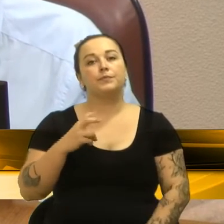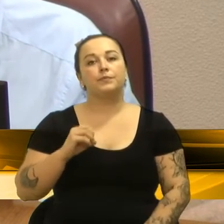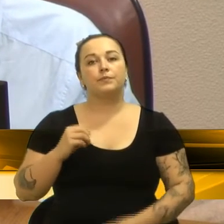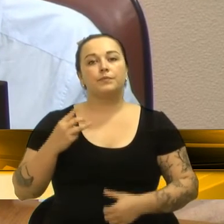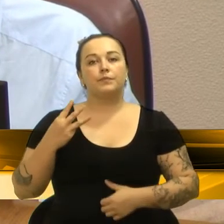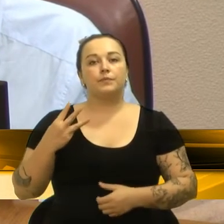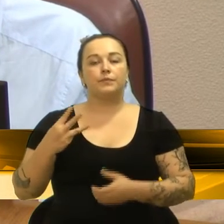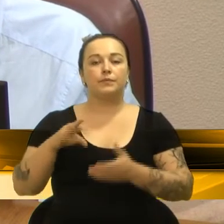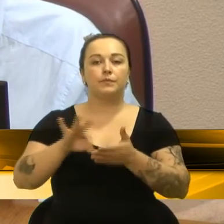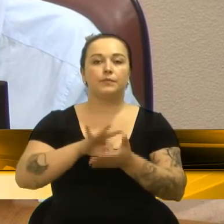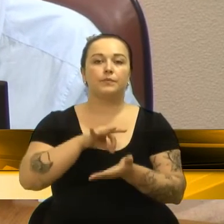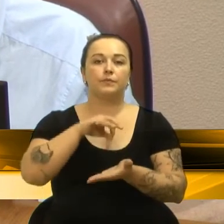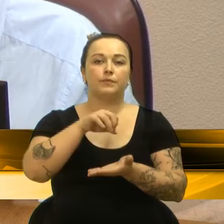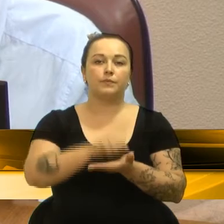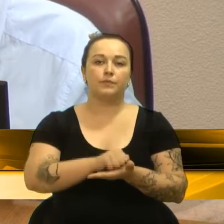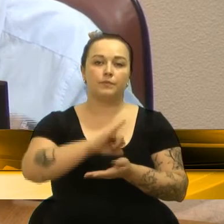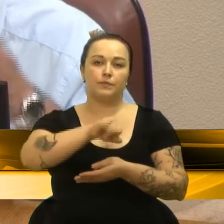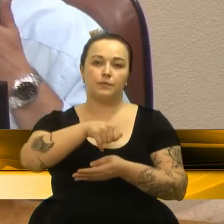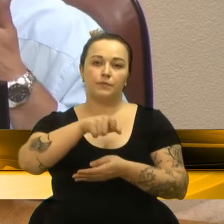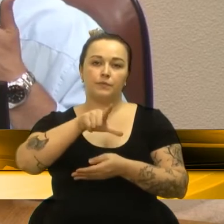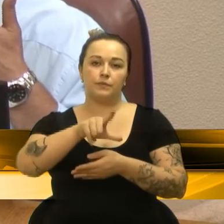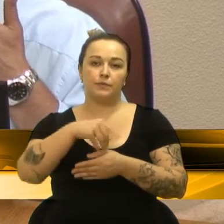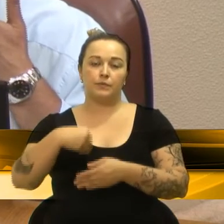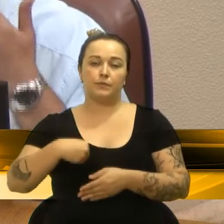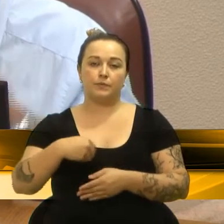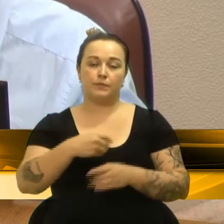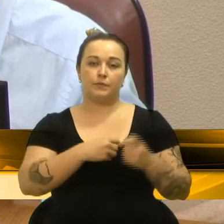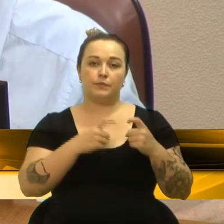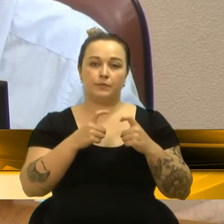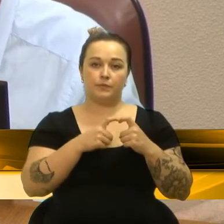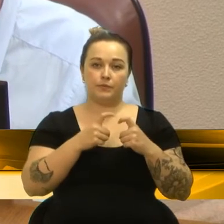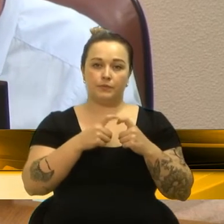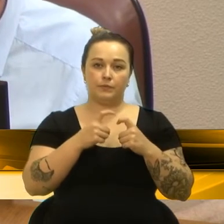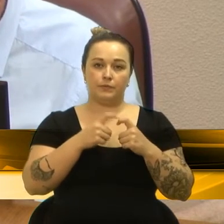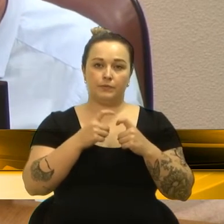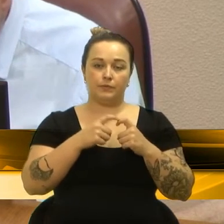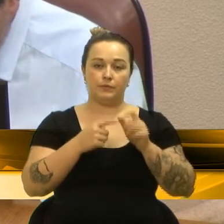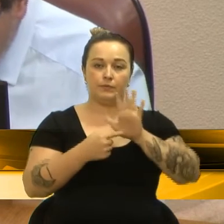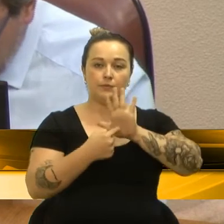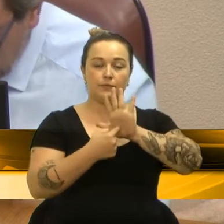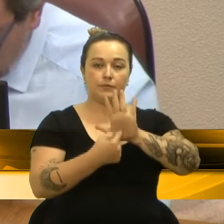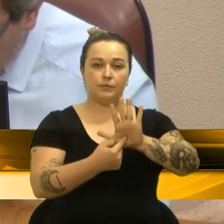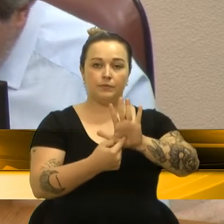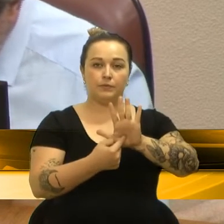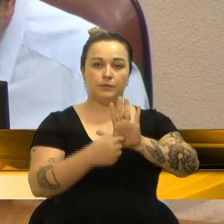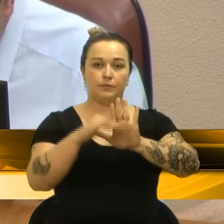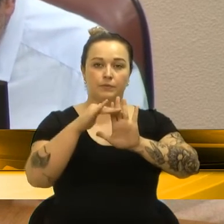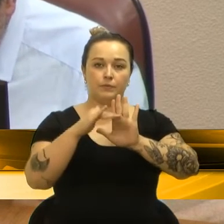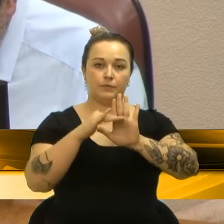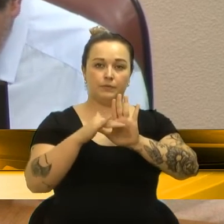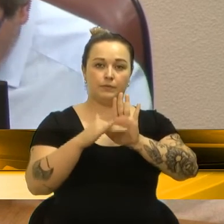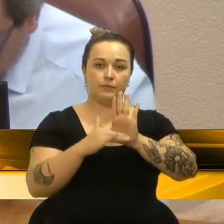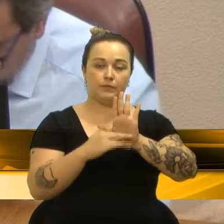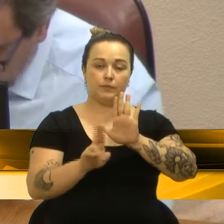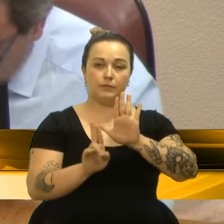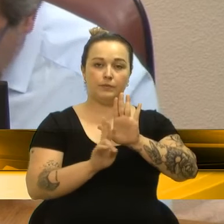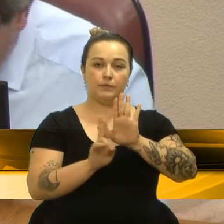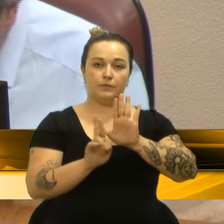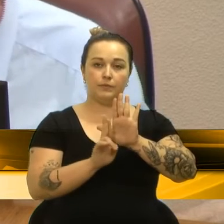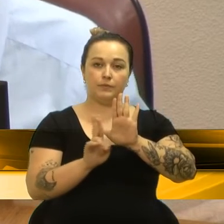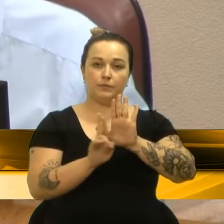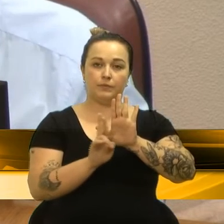inscrição julho de 2019 para o cargo de médico clínico, divulgando abaixo o selecionado. Cargo médico clínico,